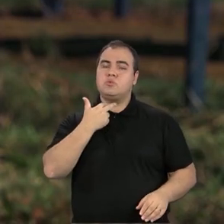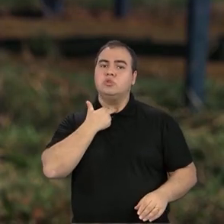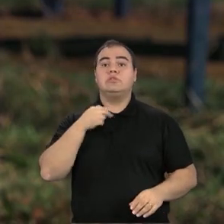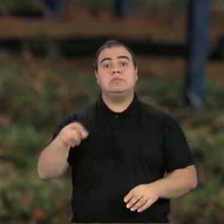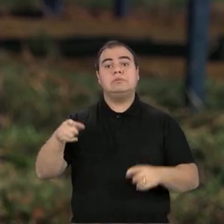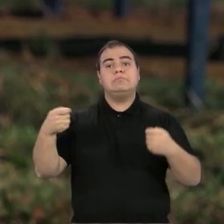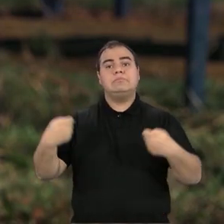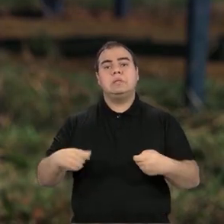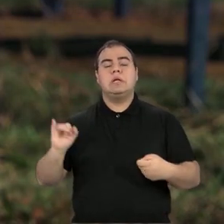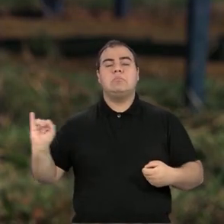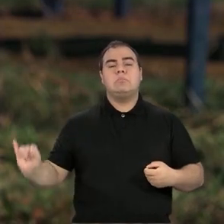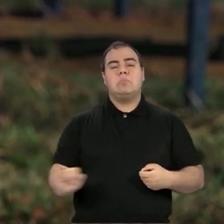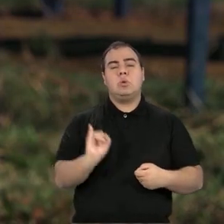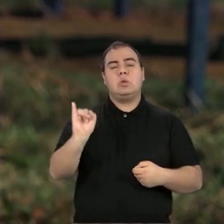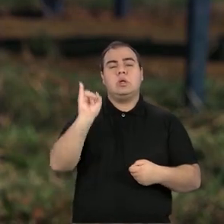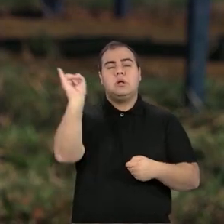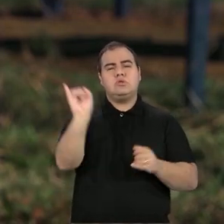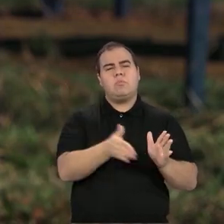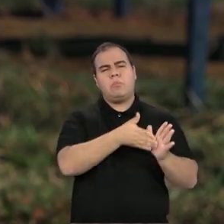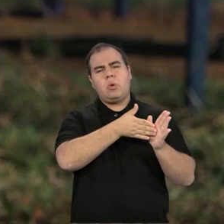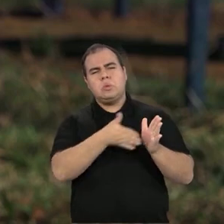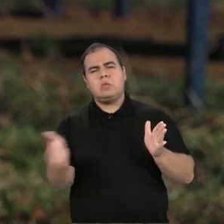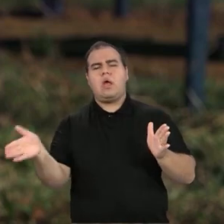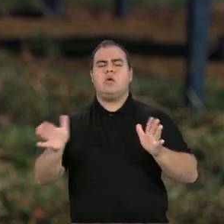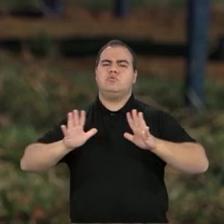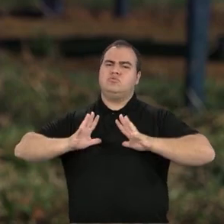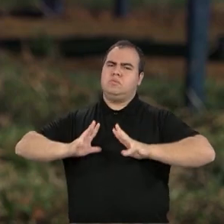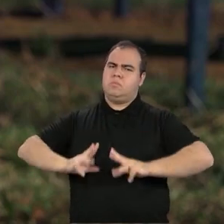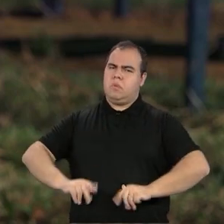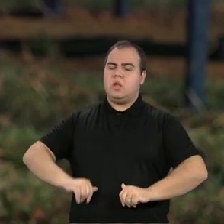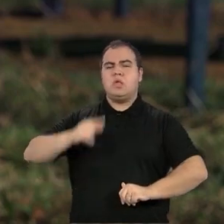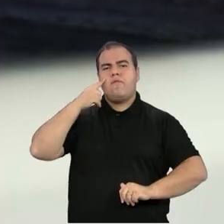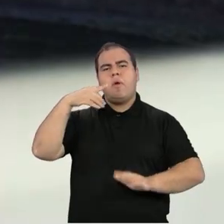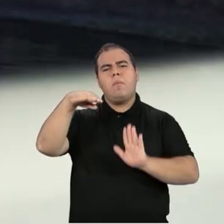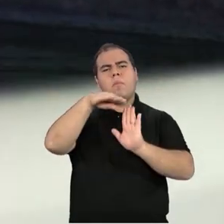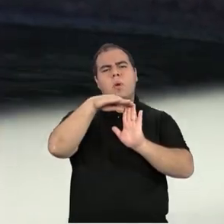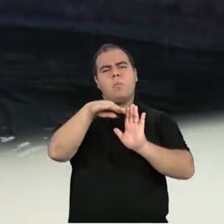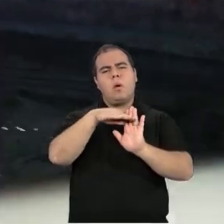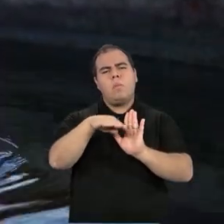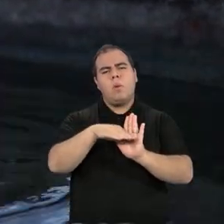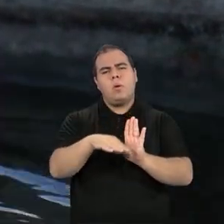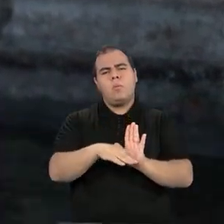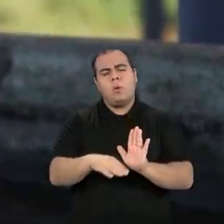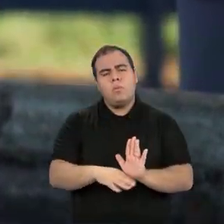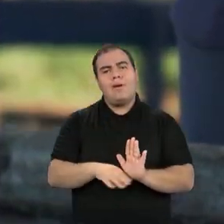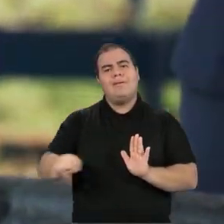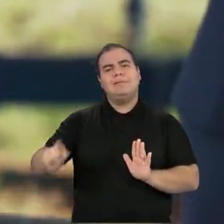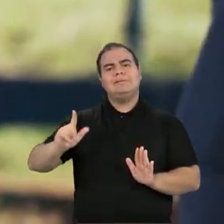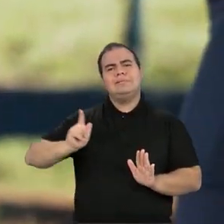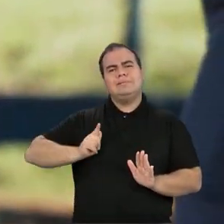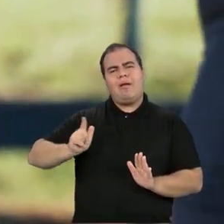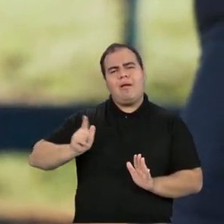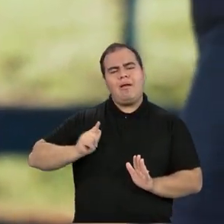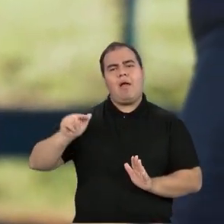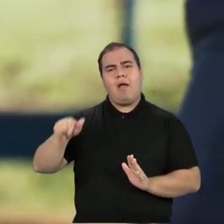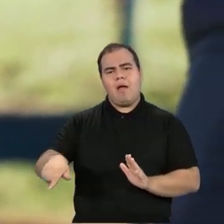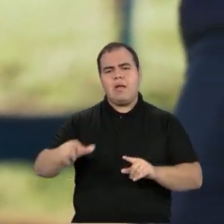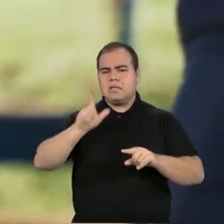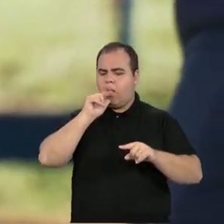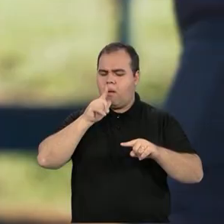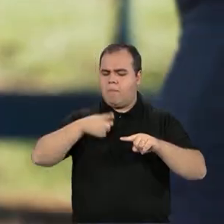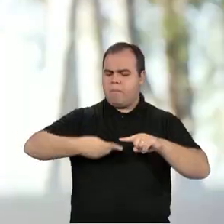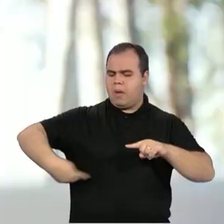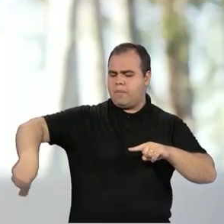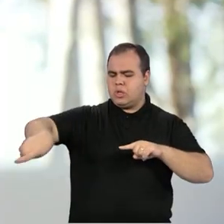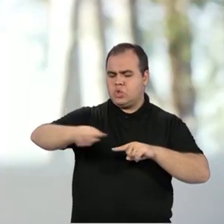limpeza de bebedouro, criar protocolos dentro da fazenda para que seja esse bebedouro, uma vez na semana,